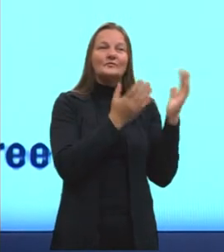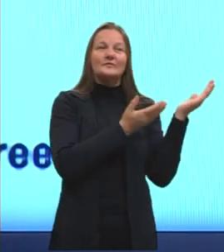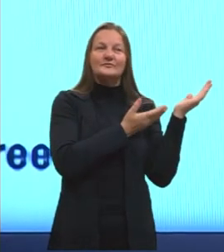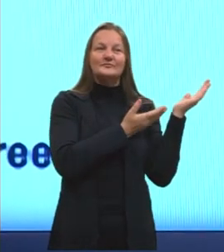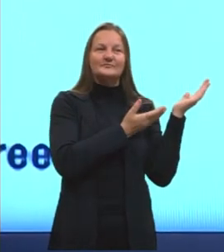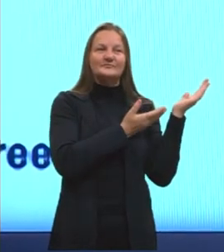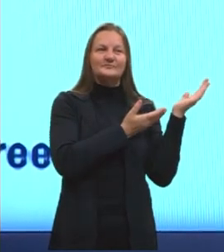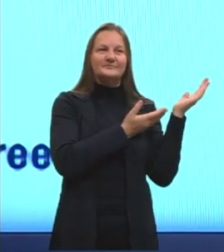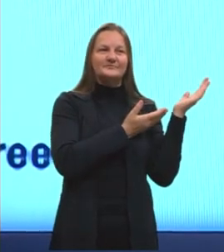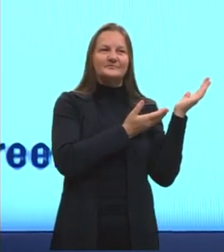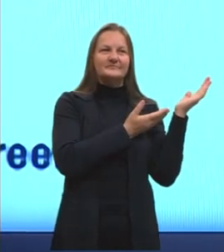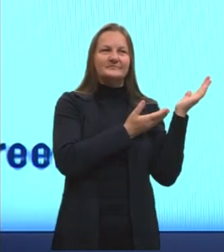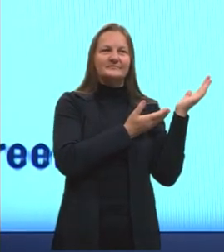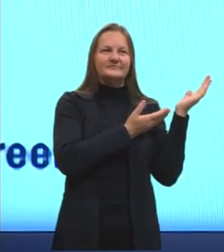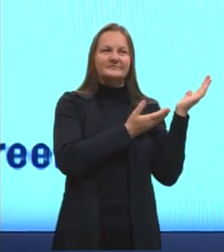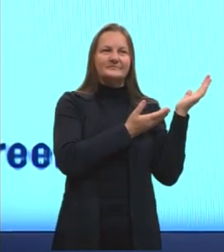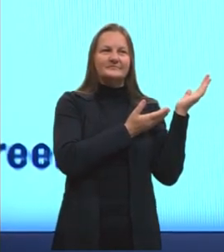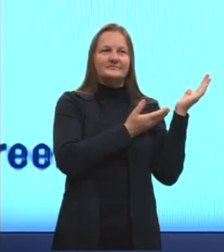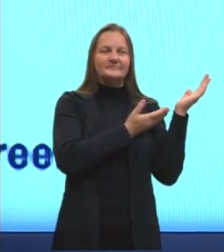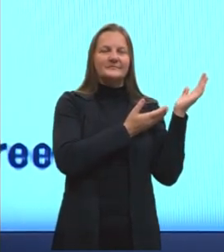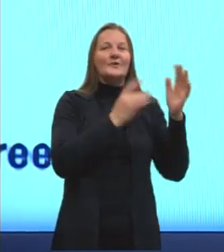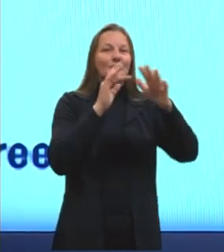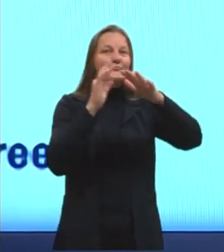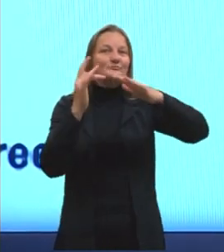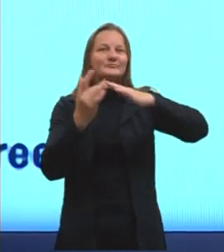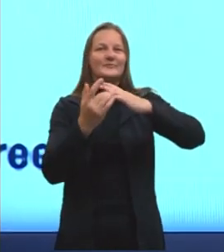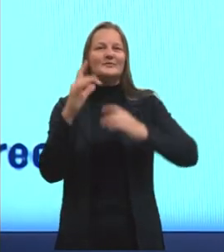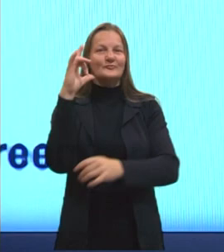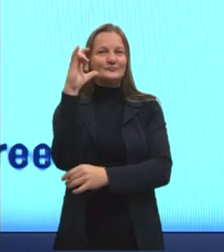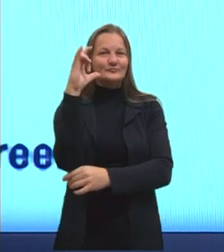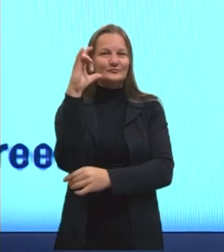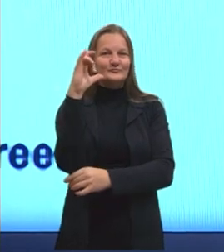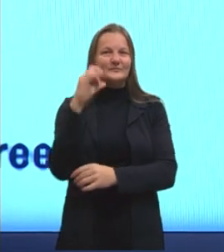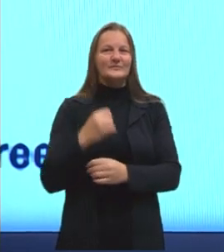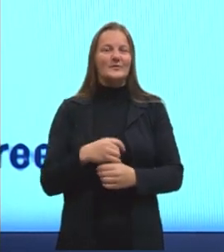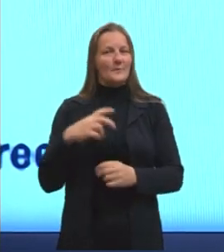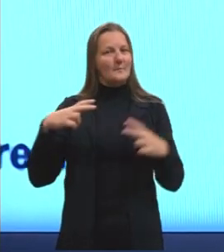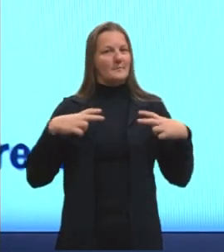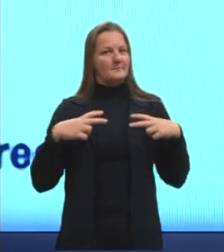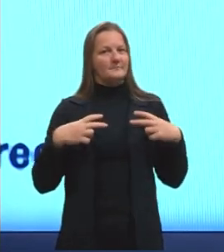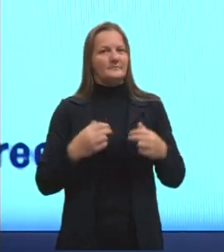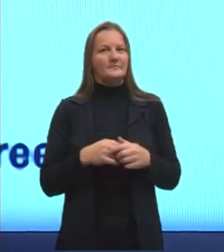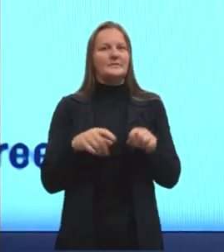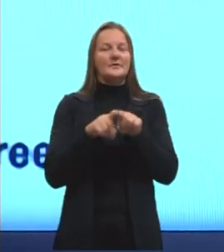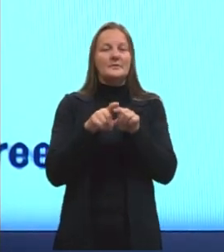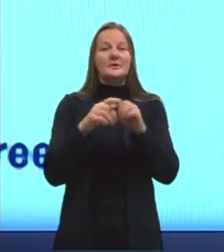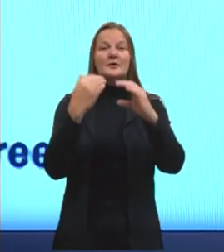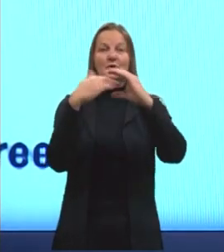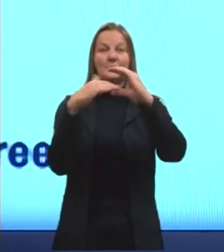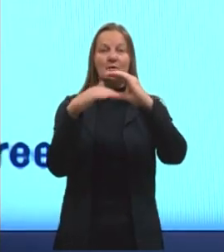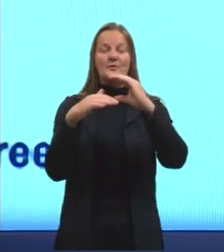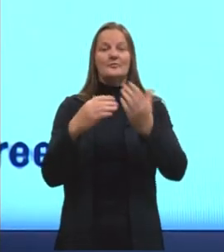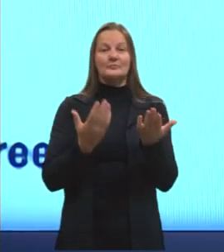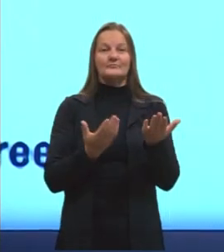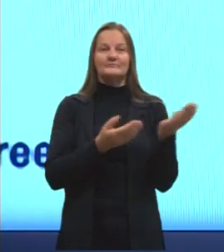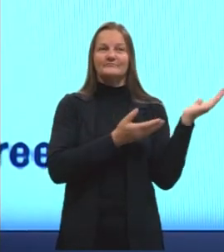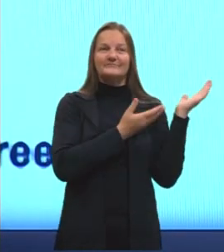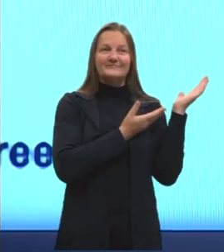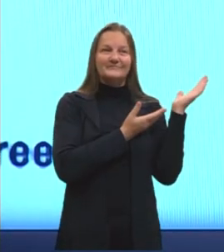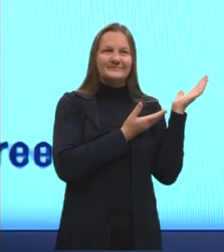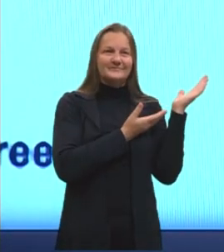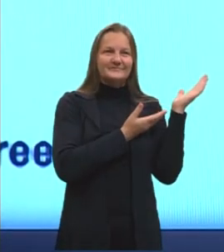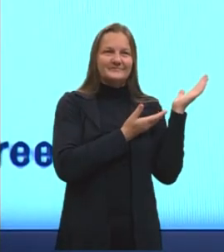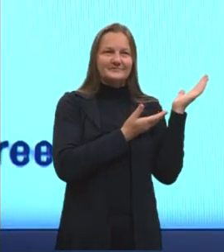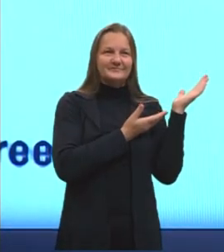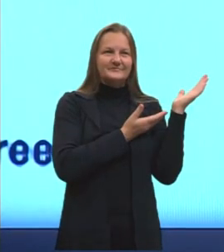vocês têm a minha rede social, o meu Instagram ali particular e o meu e-mail educar. E que ali